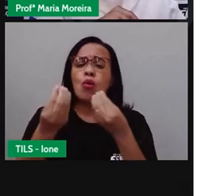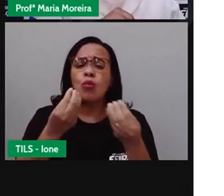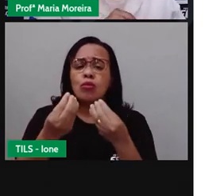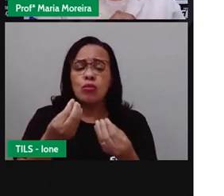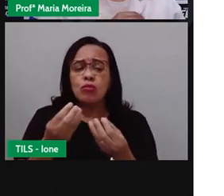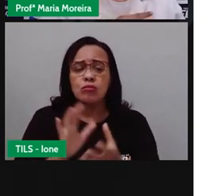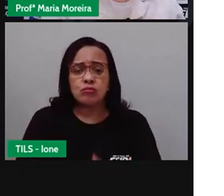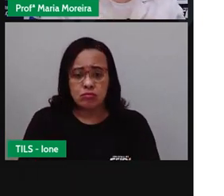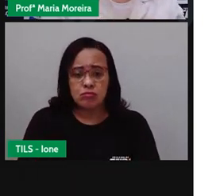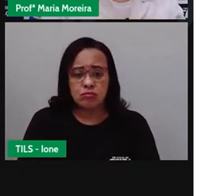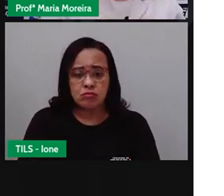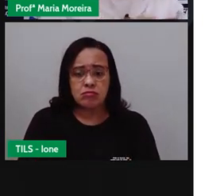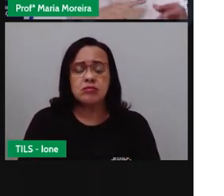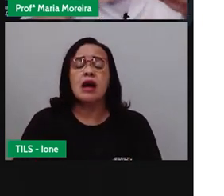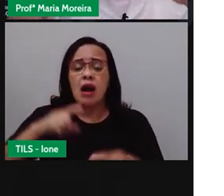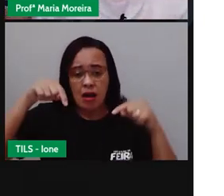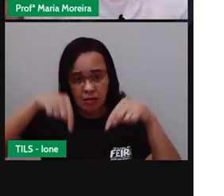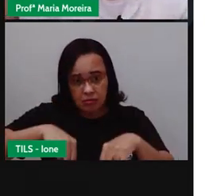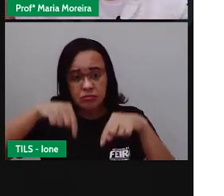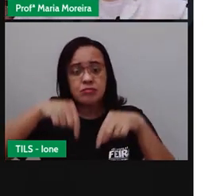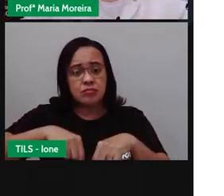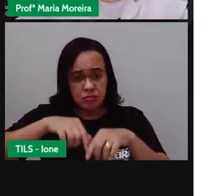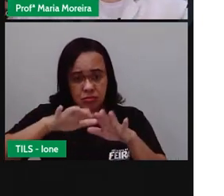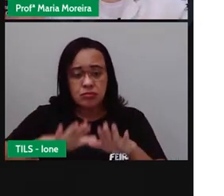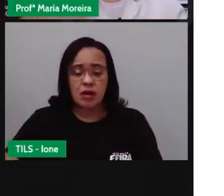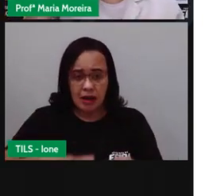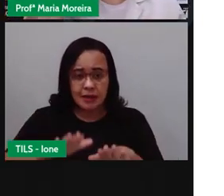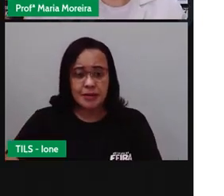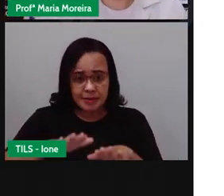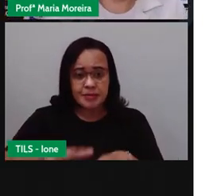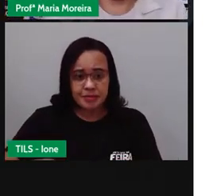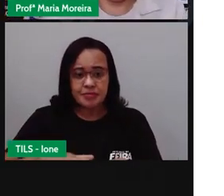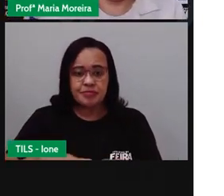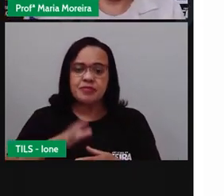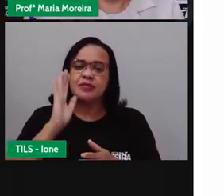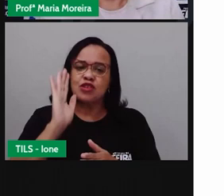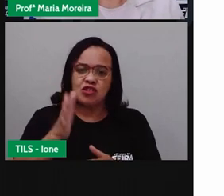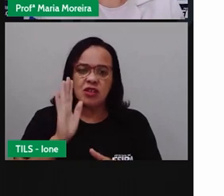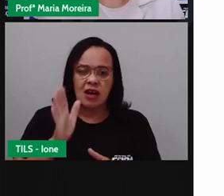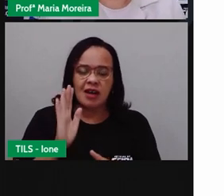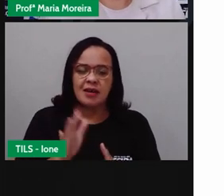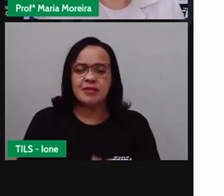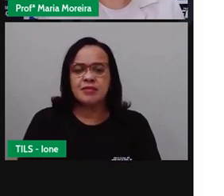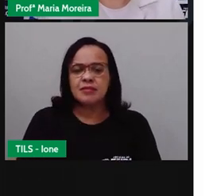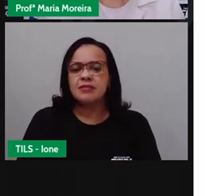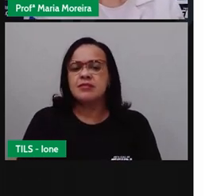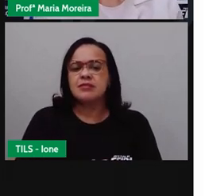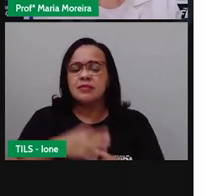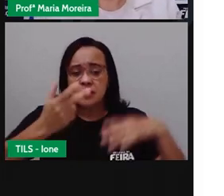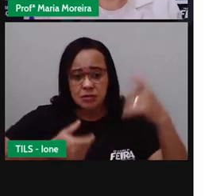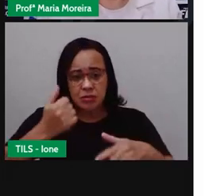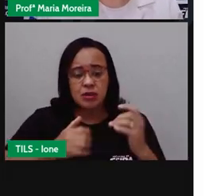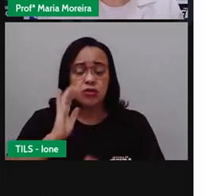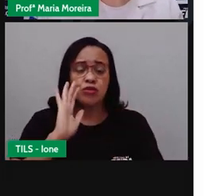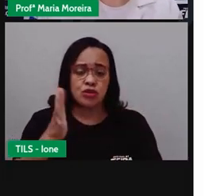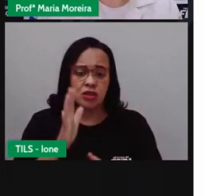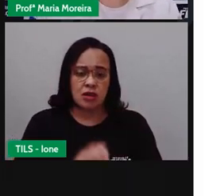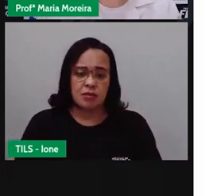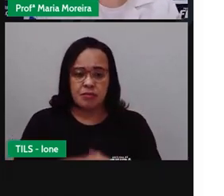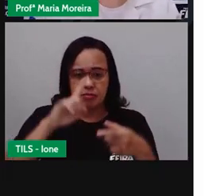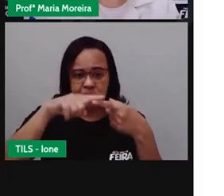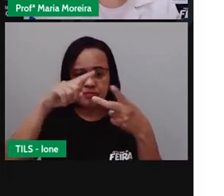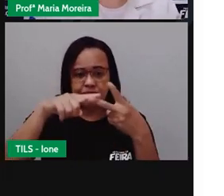nome. Ele anda onde? No solo. Inclusive, já estudamos aqui sobre o solo. Bom, são meios de